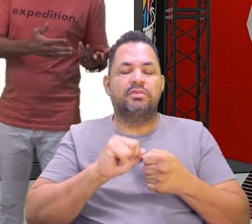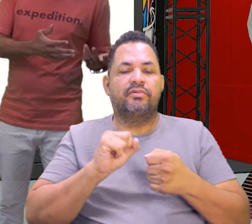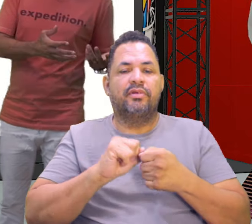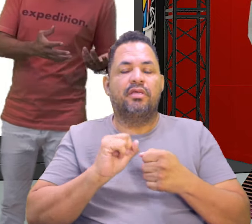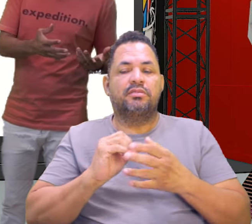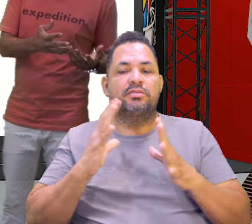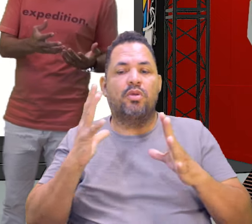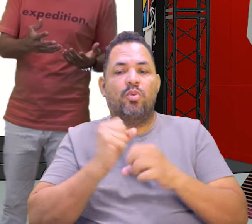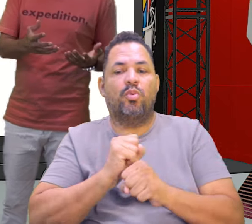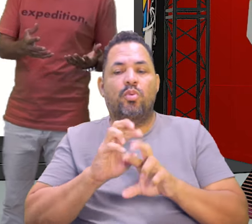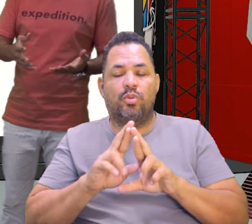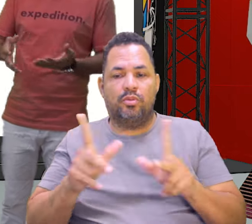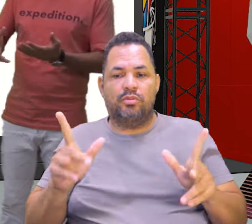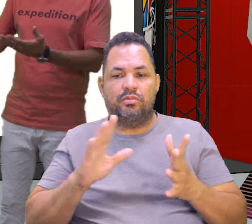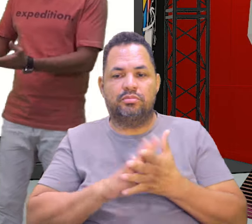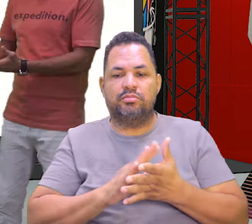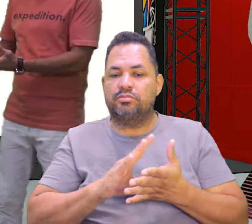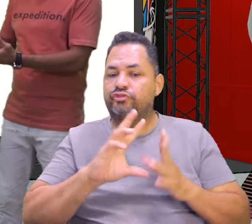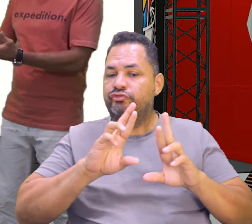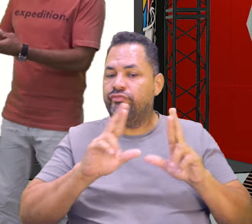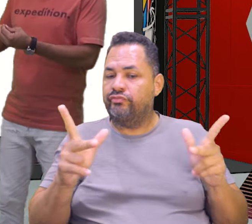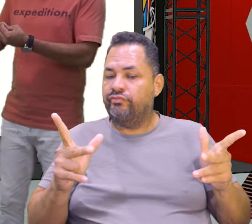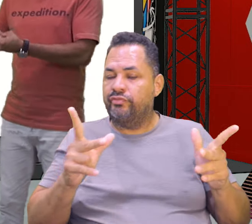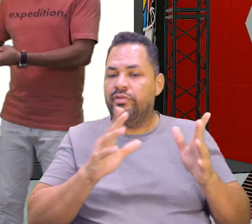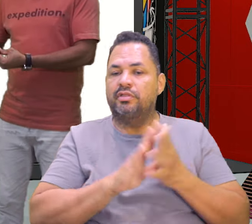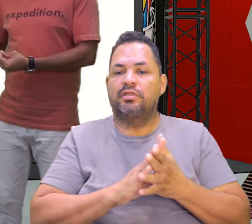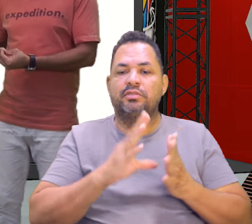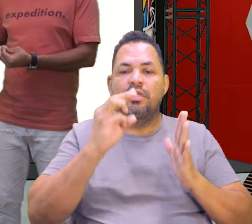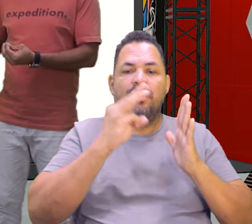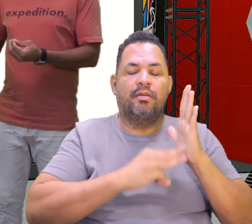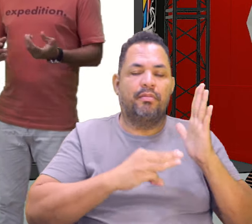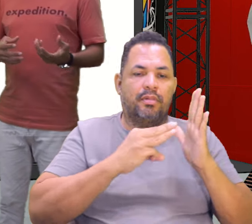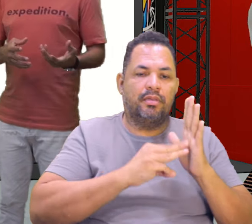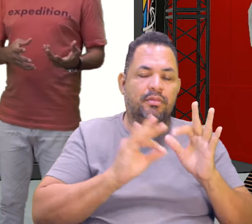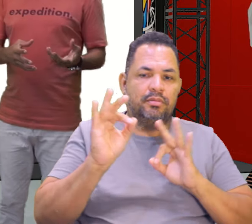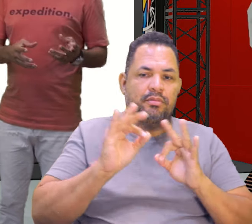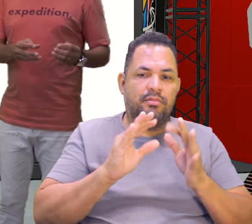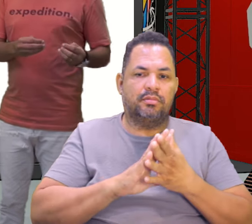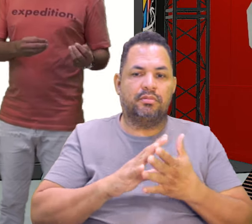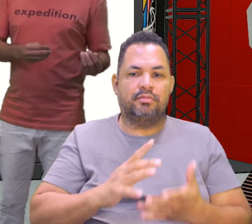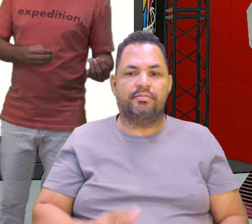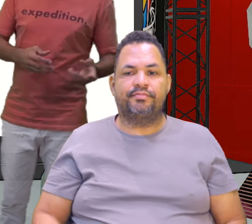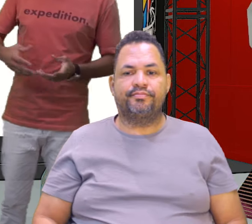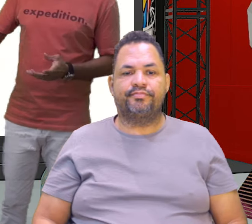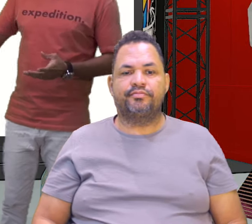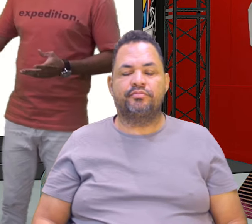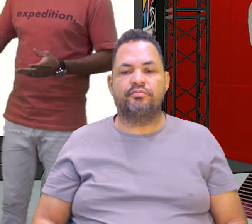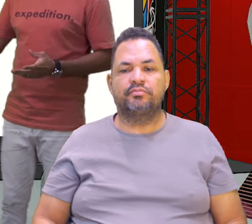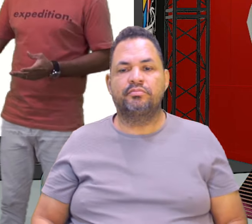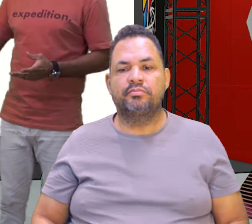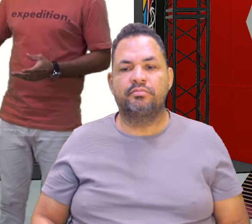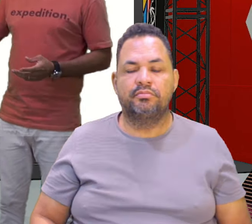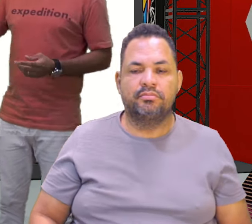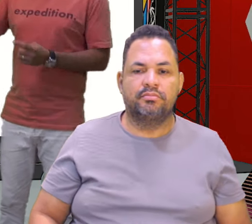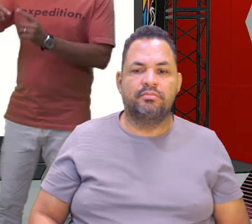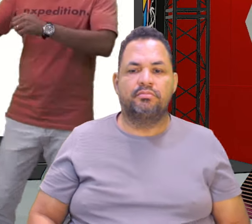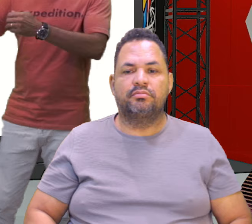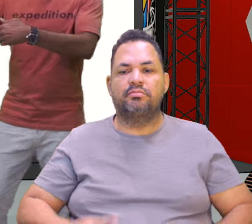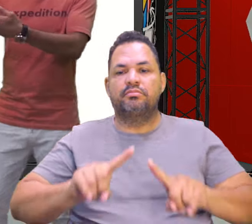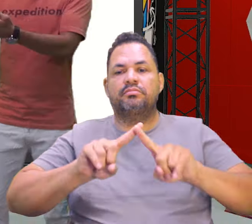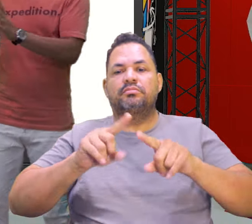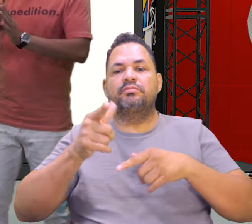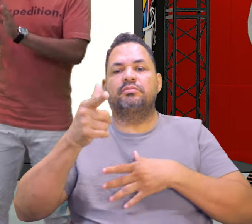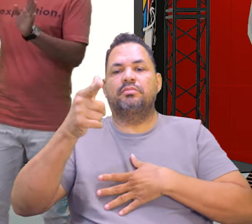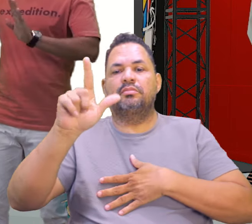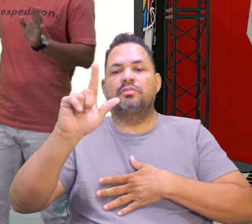que foge a metodologia de fórmulas, de regras. Tem umas que se você sabe a regra, você encontra a resposta. Mas